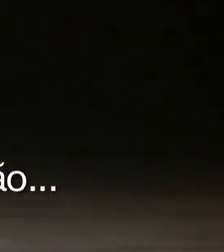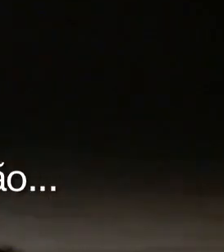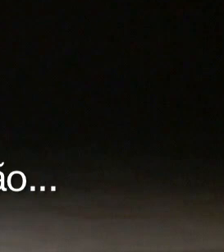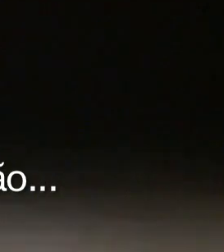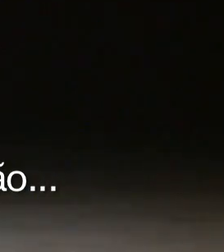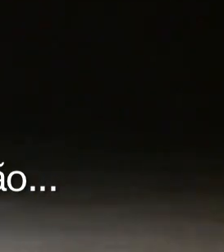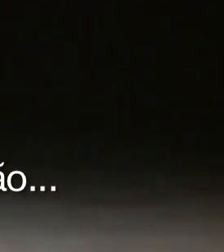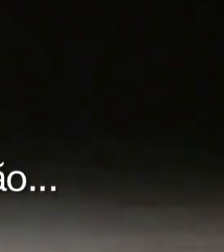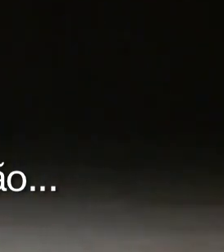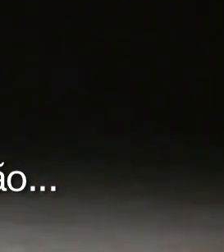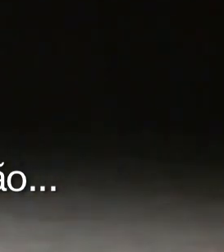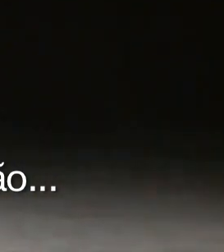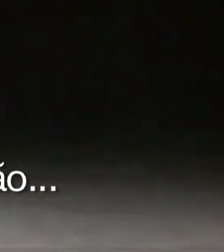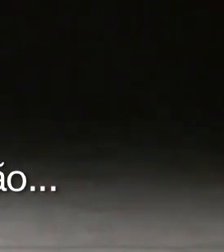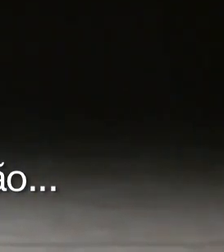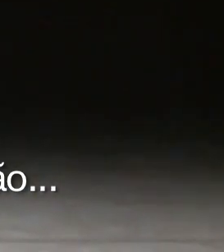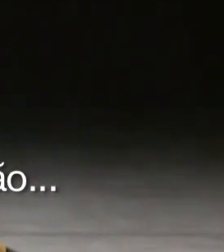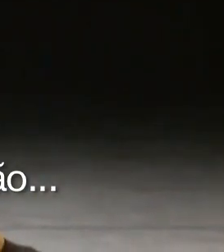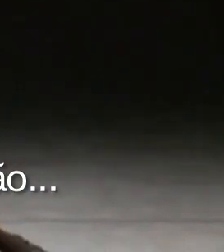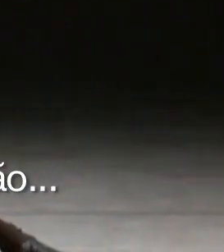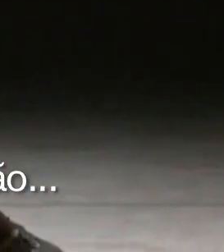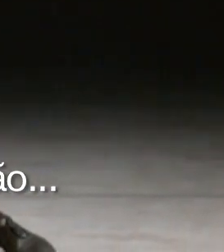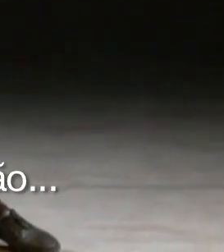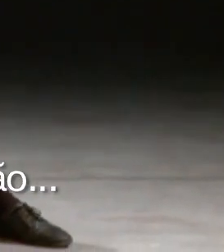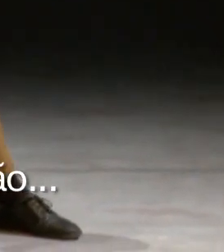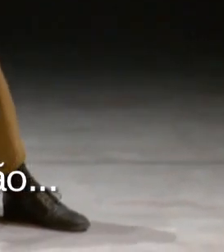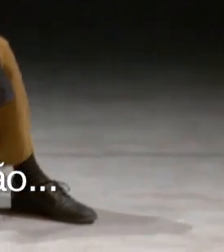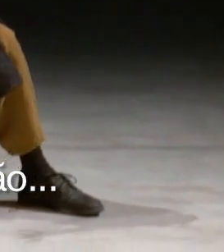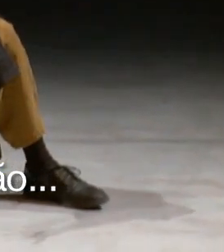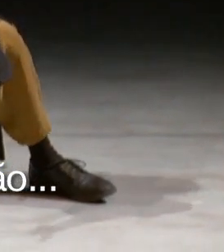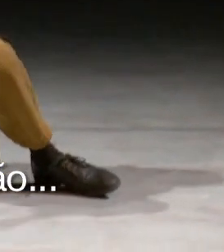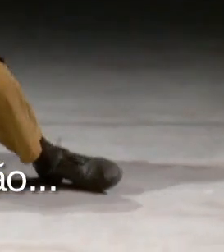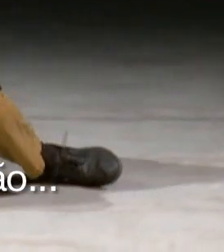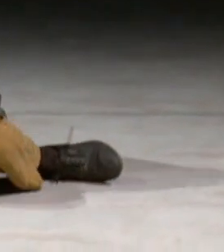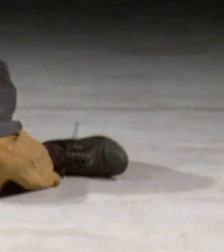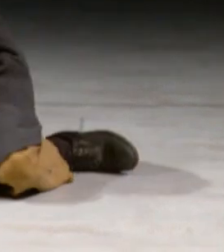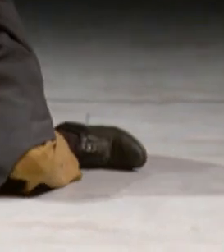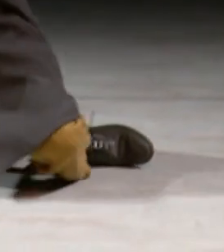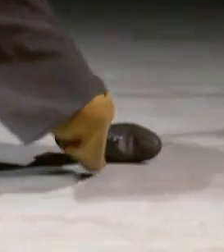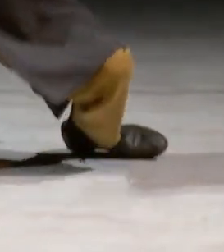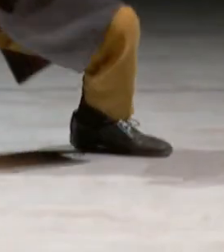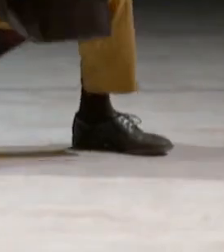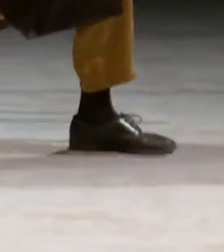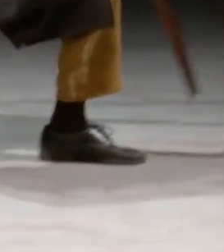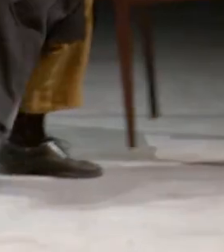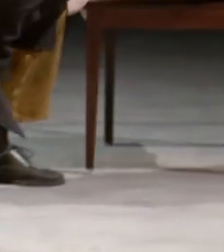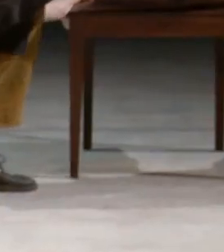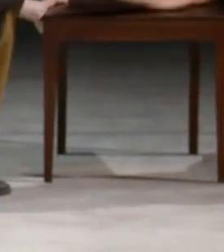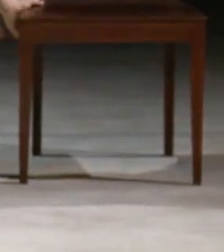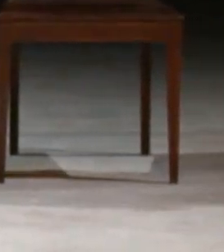evocam a nossa própria condição da